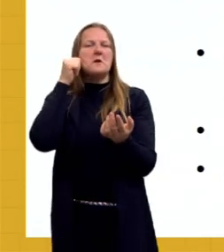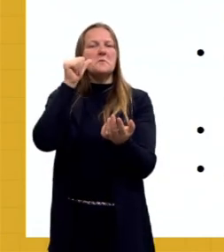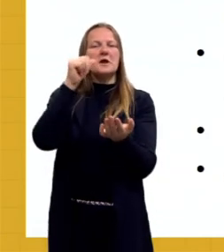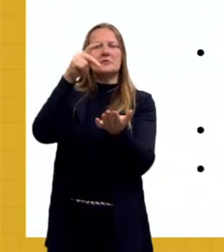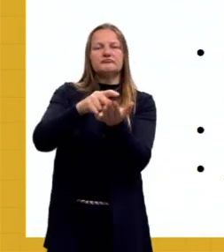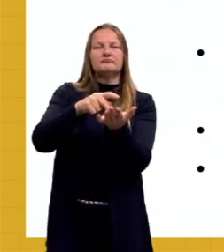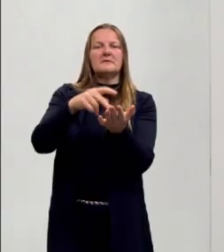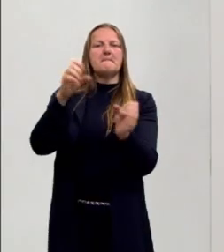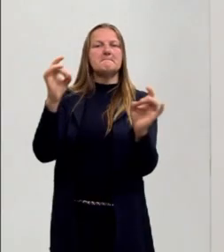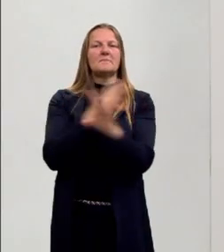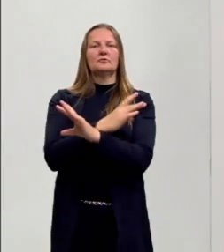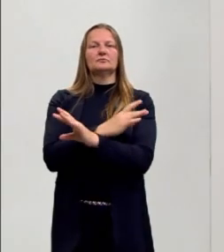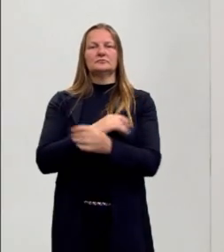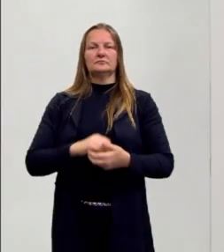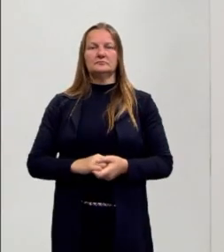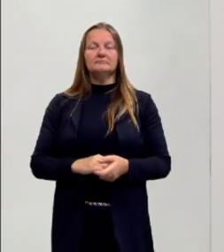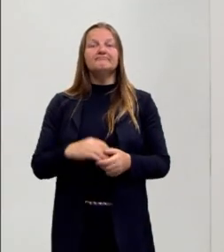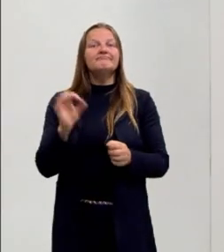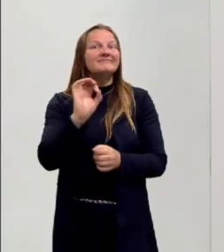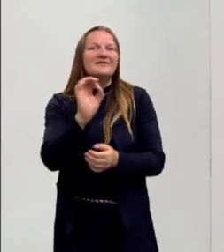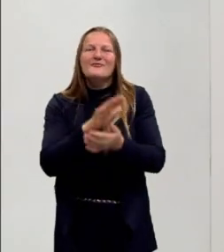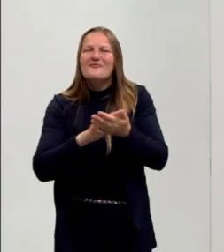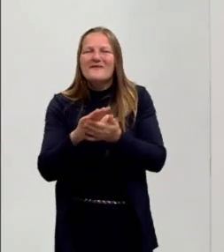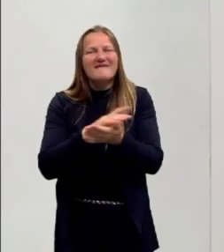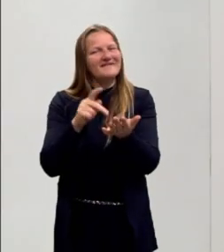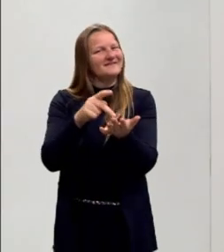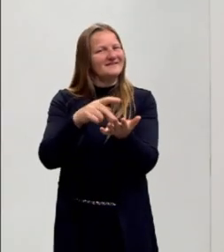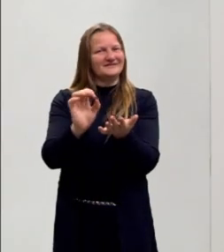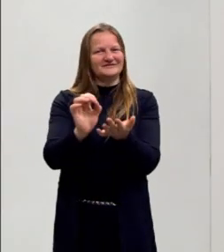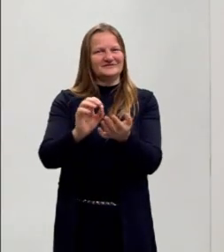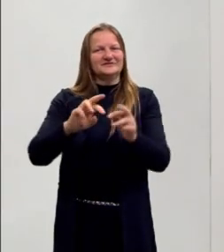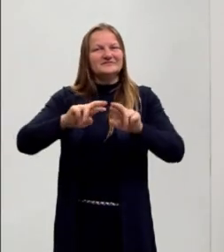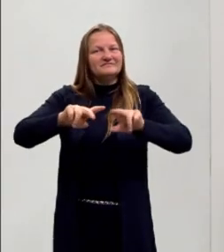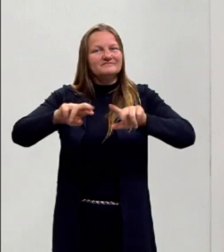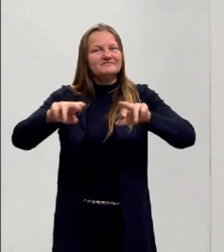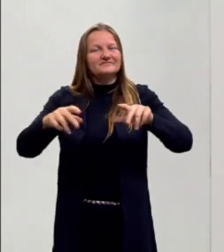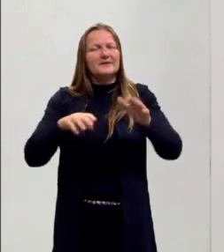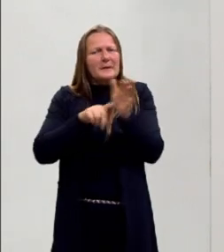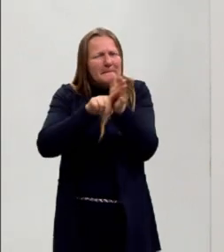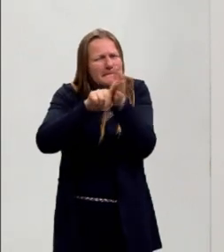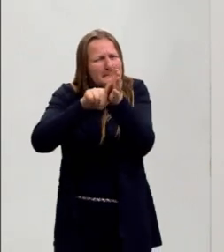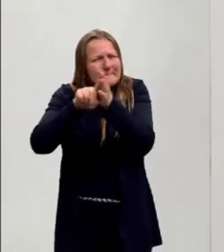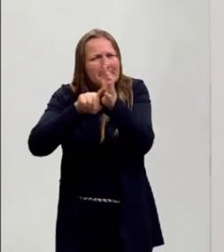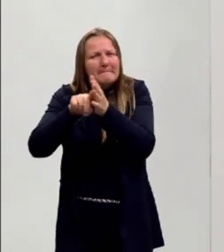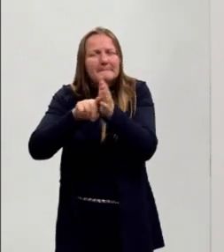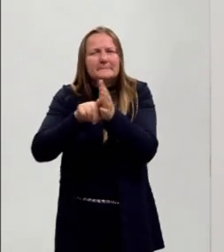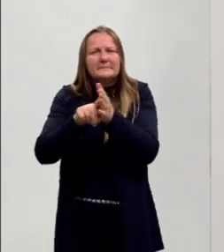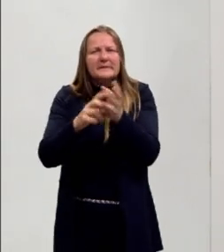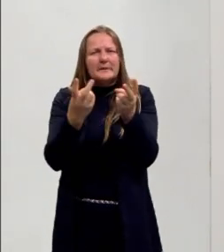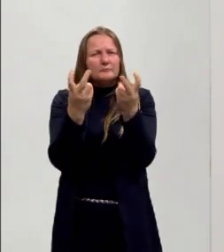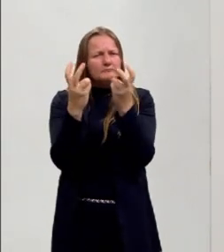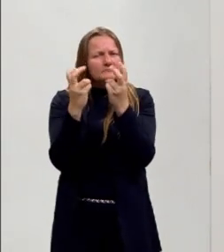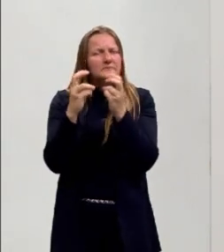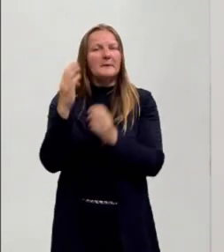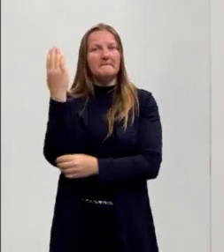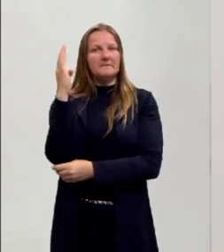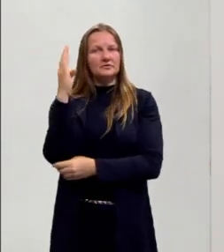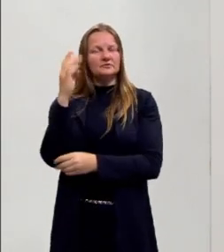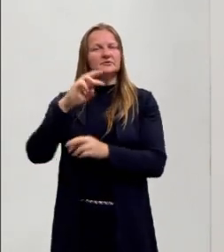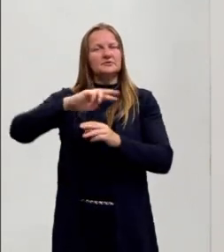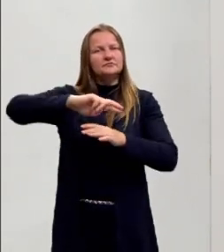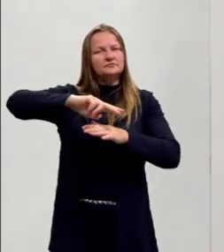mulher e deu e acabou. E a gente sabe que não é verdade. Então, se a gente pesquisar, a gente percebe que tem vários seres